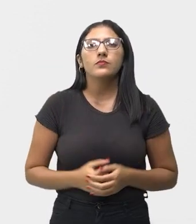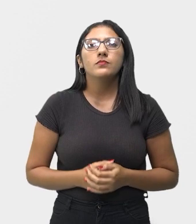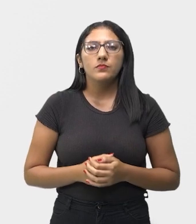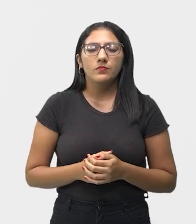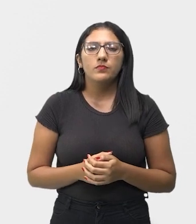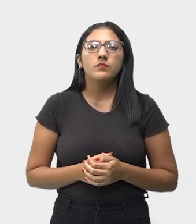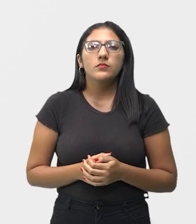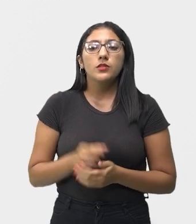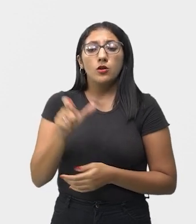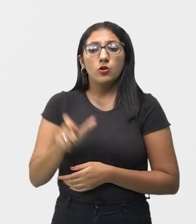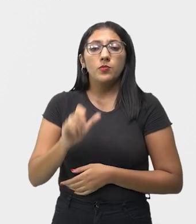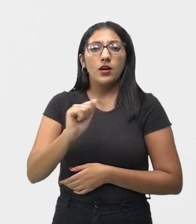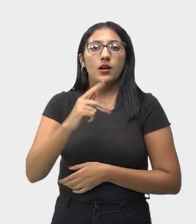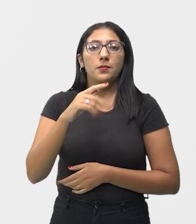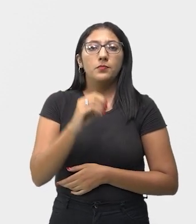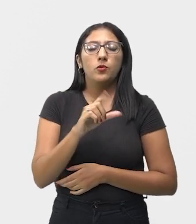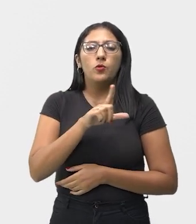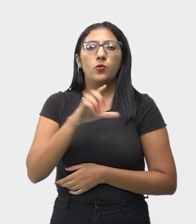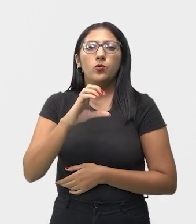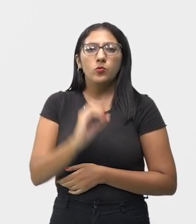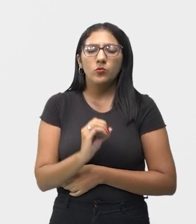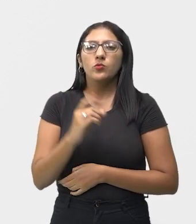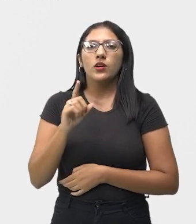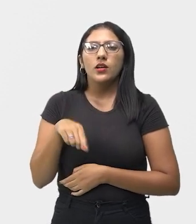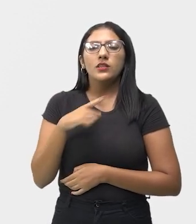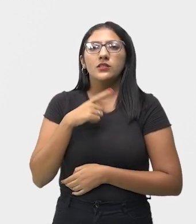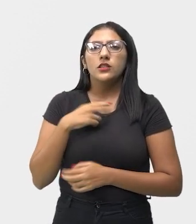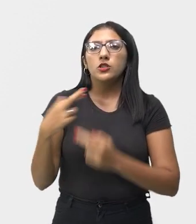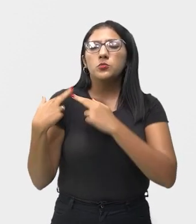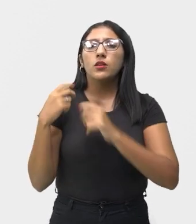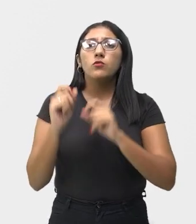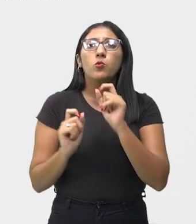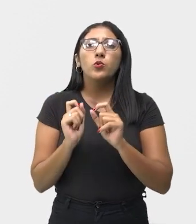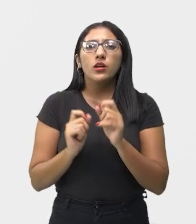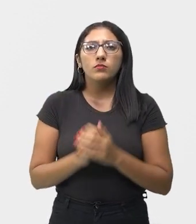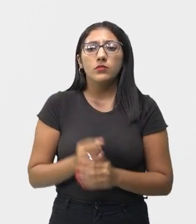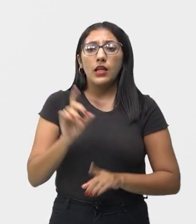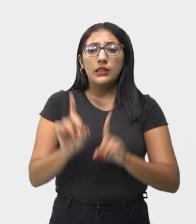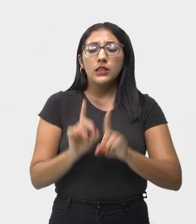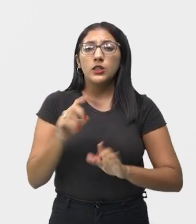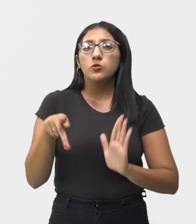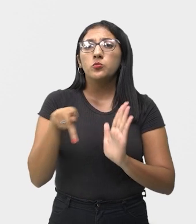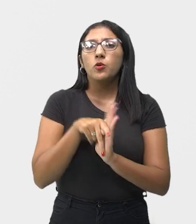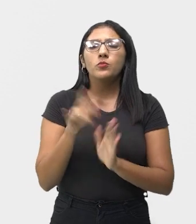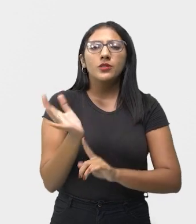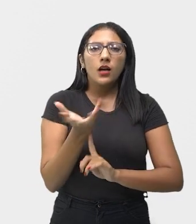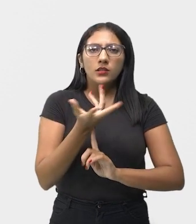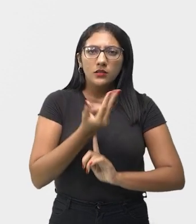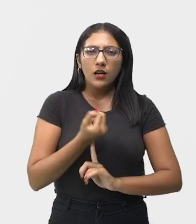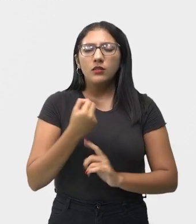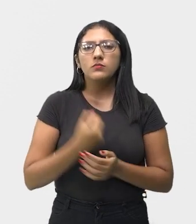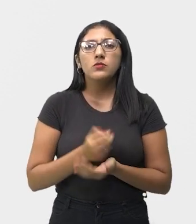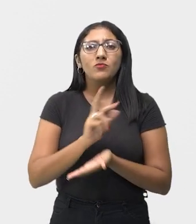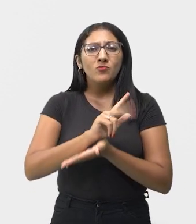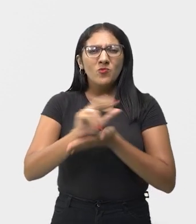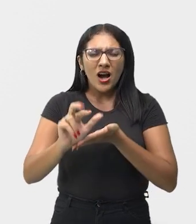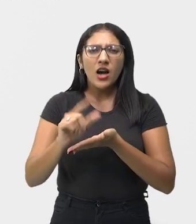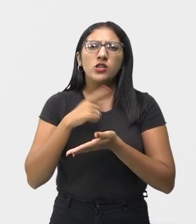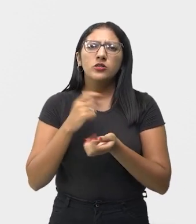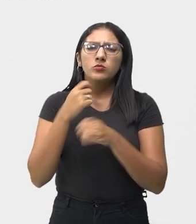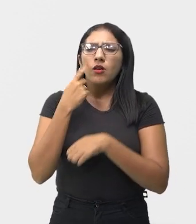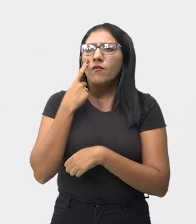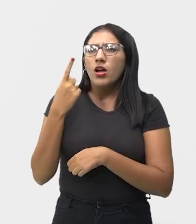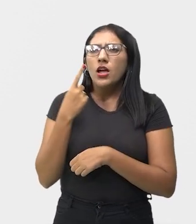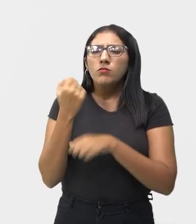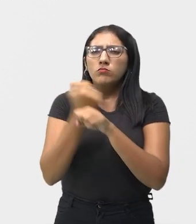Apolo, por exemplo, era a divindade que regia as artes. Em muitas representações, é possível vê-lo segurando